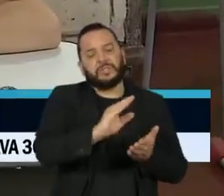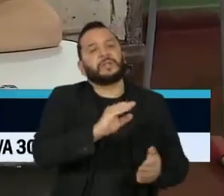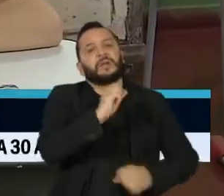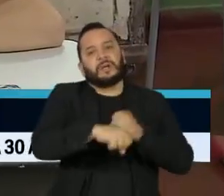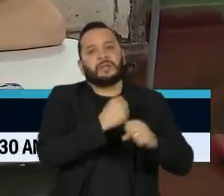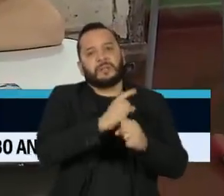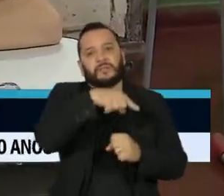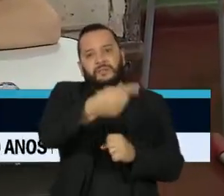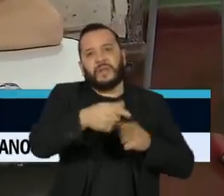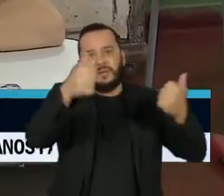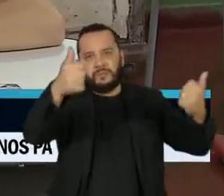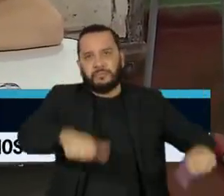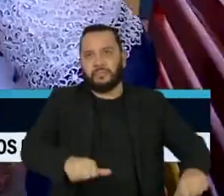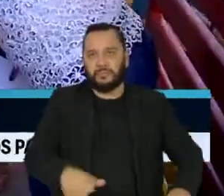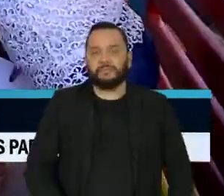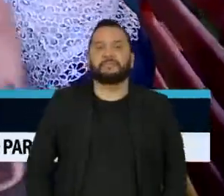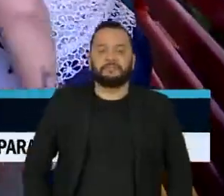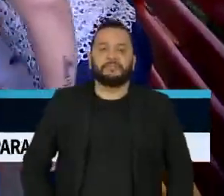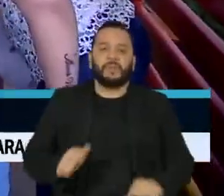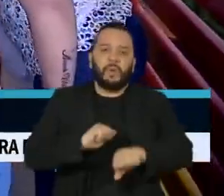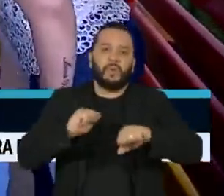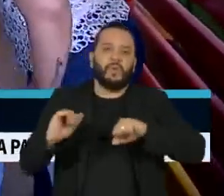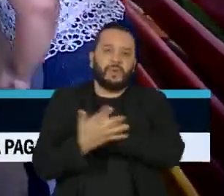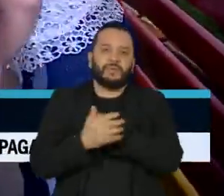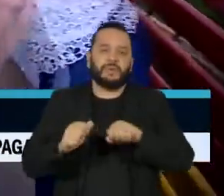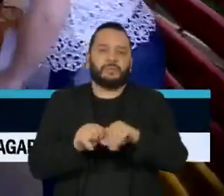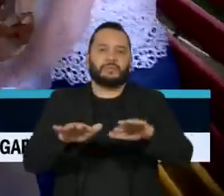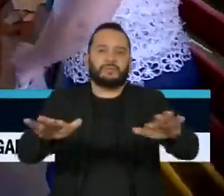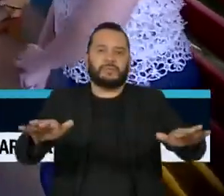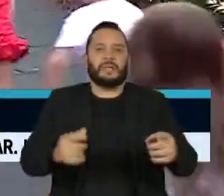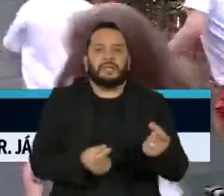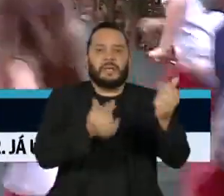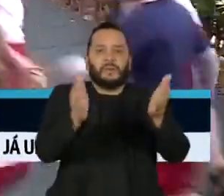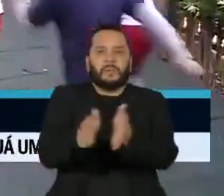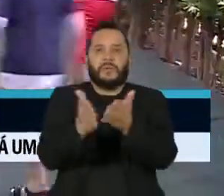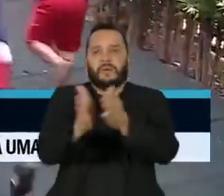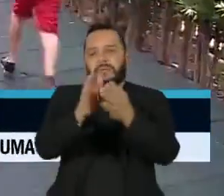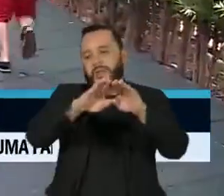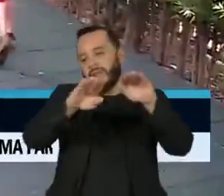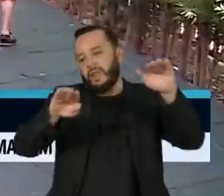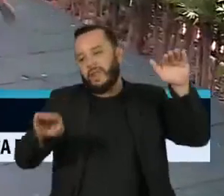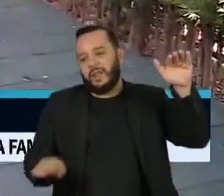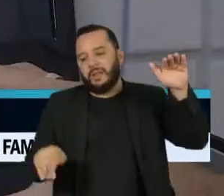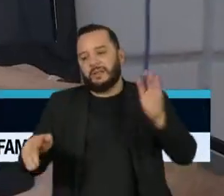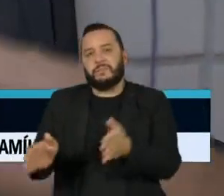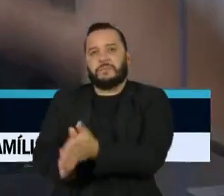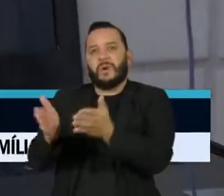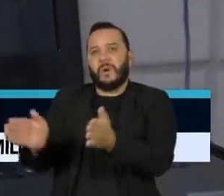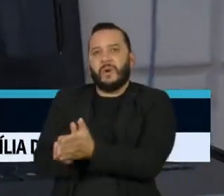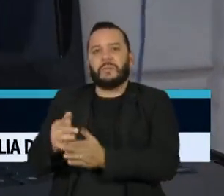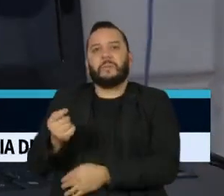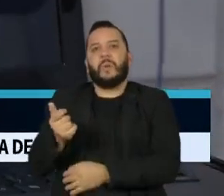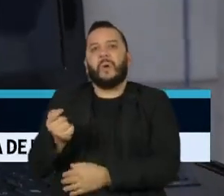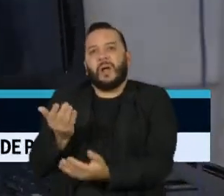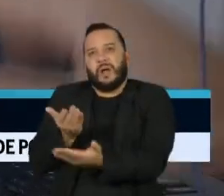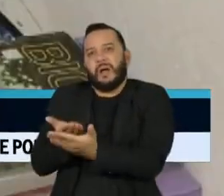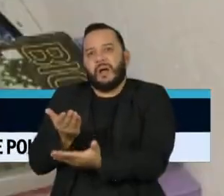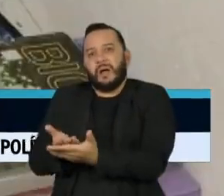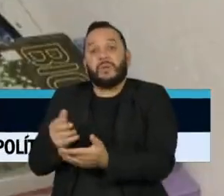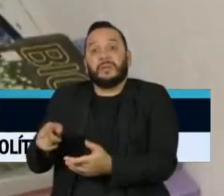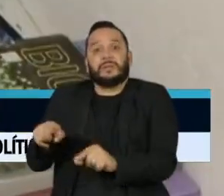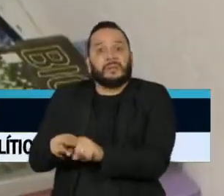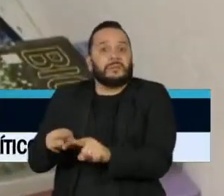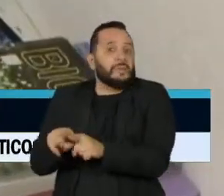desigualdade entre alunos de escolas públicas e particulares. Além de menos aulas, os mais pobres sofreram com a falta de